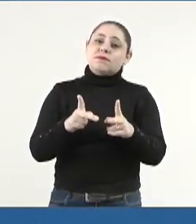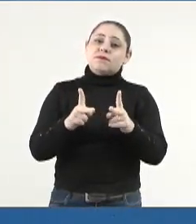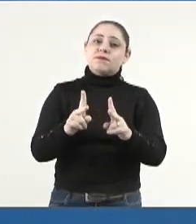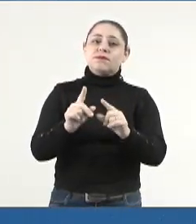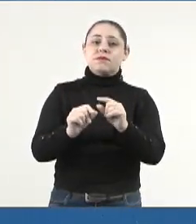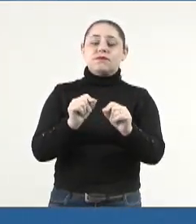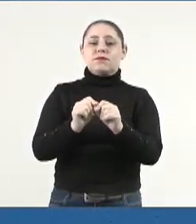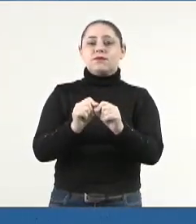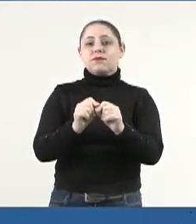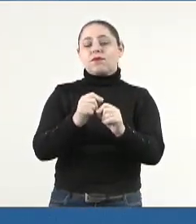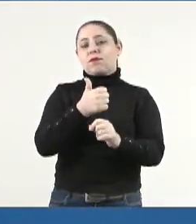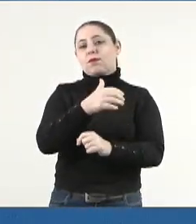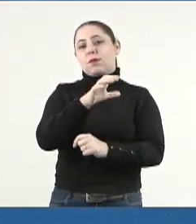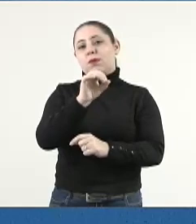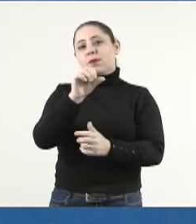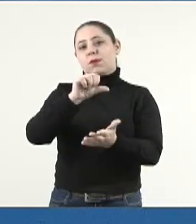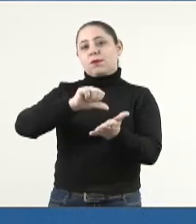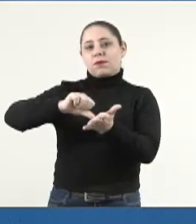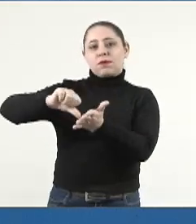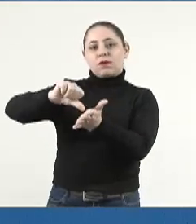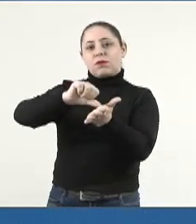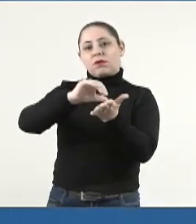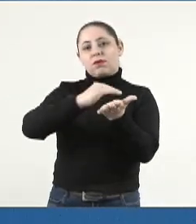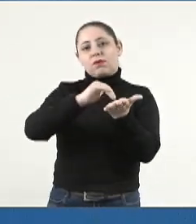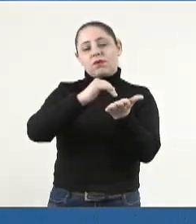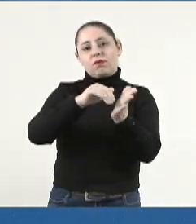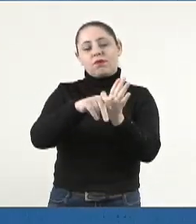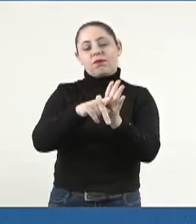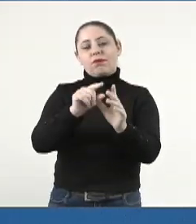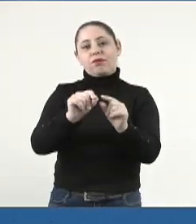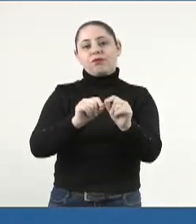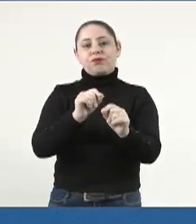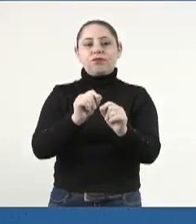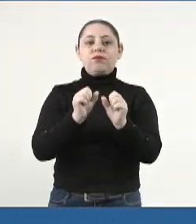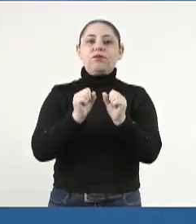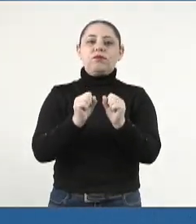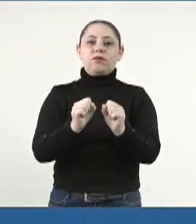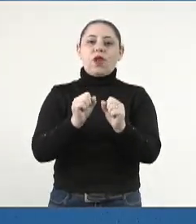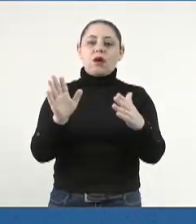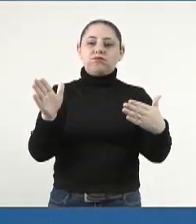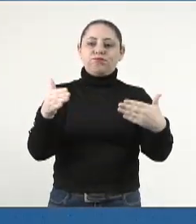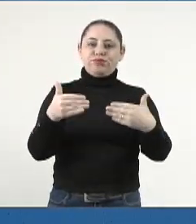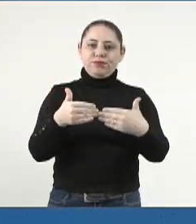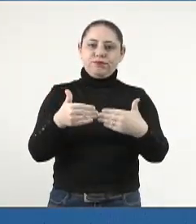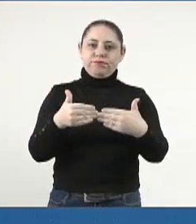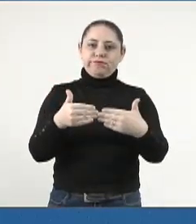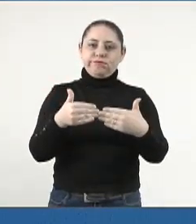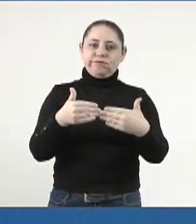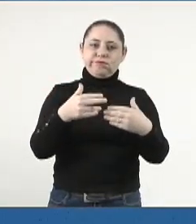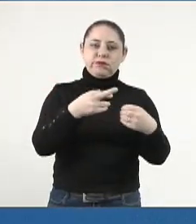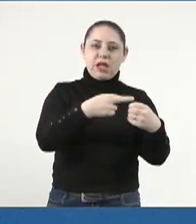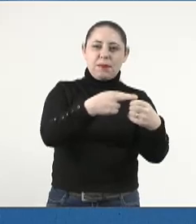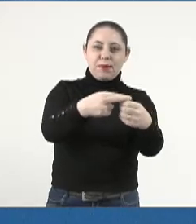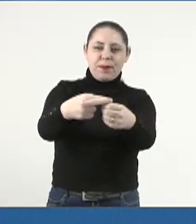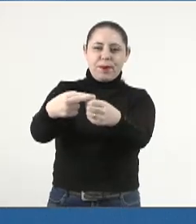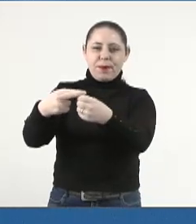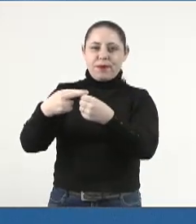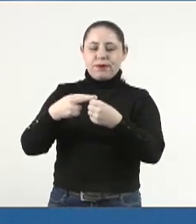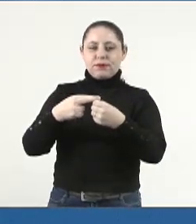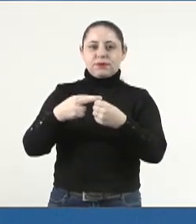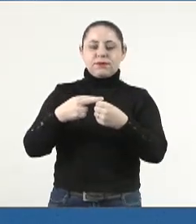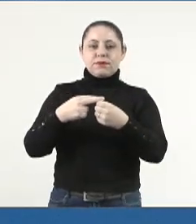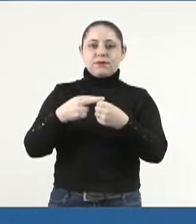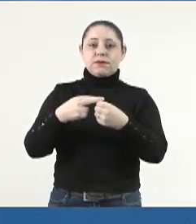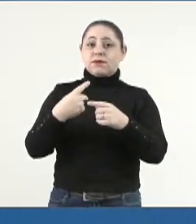torno de 10 unidades ou escritórios da Agraer de porta fechada pelo interior do Estado, foi